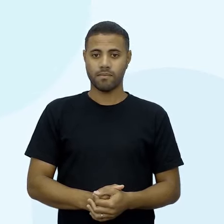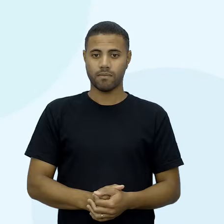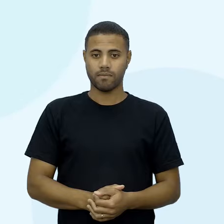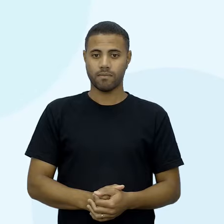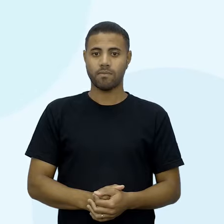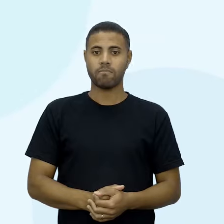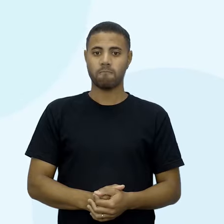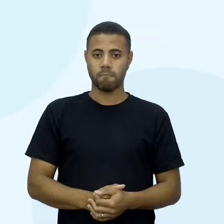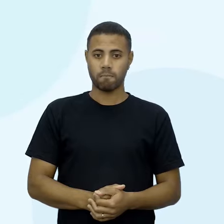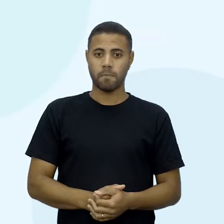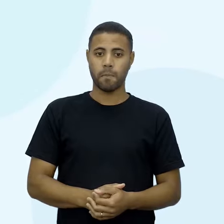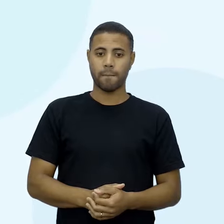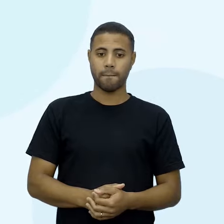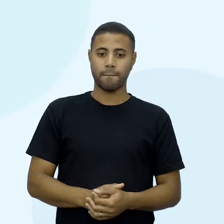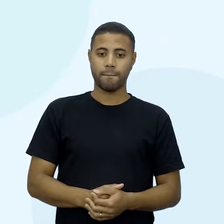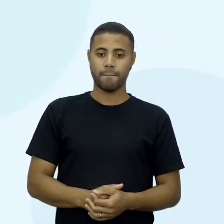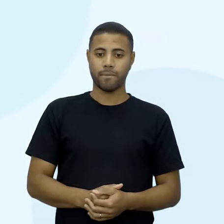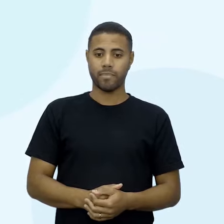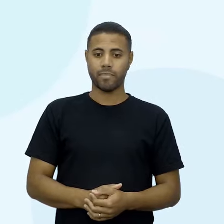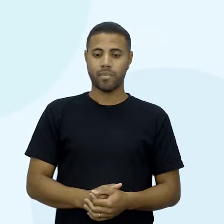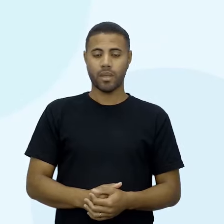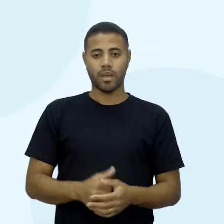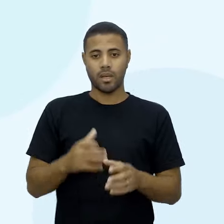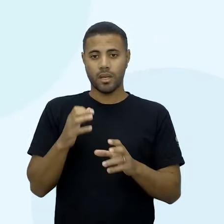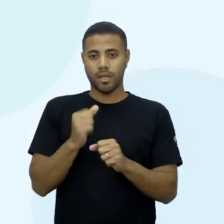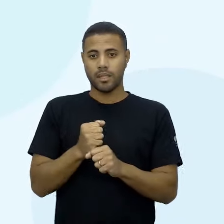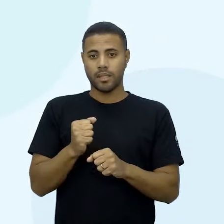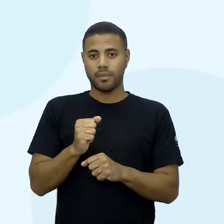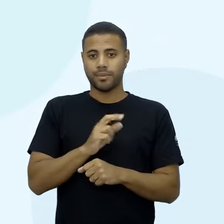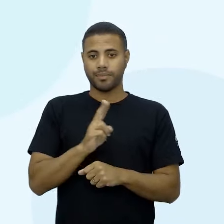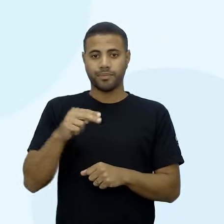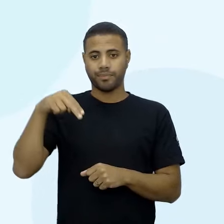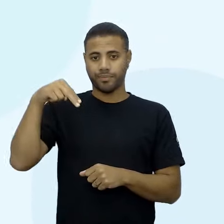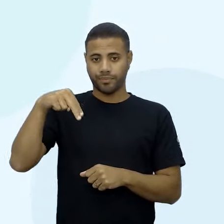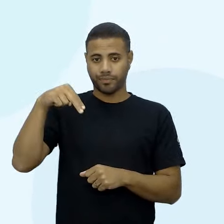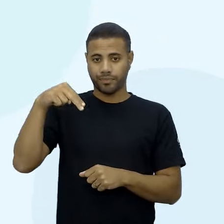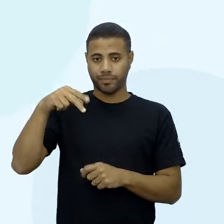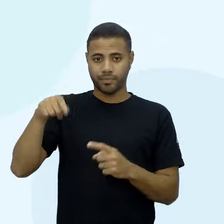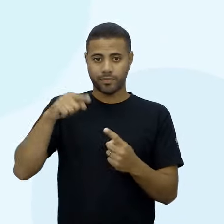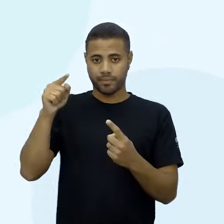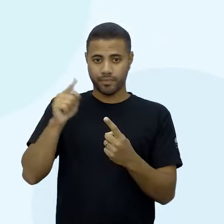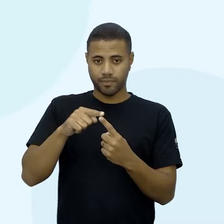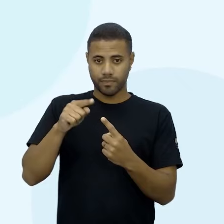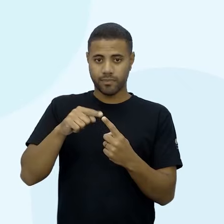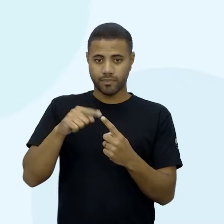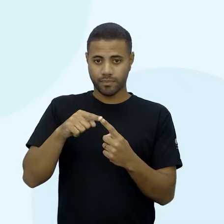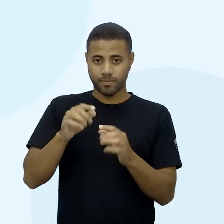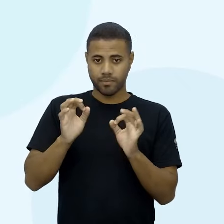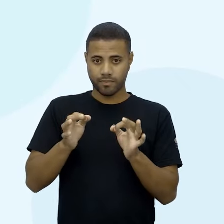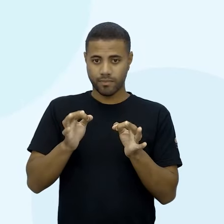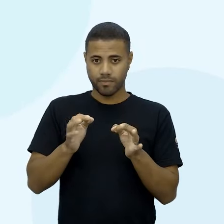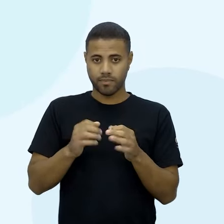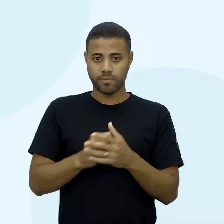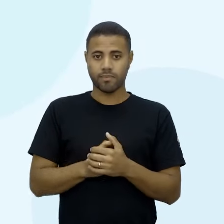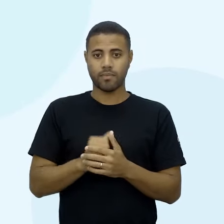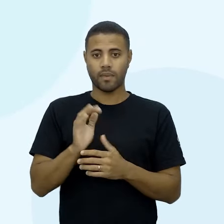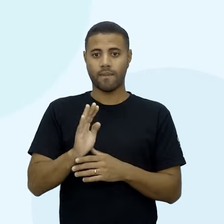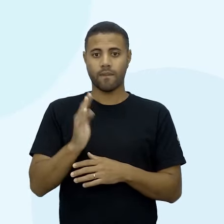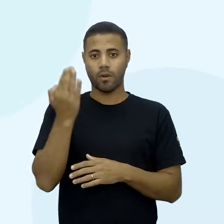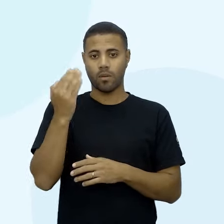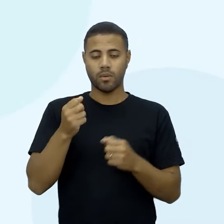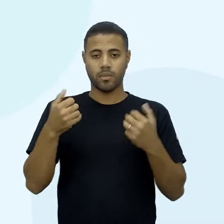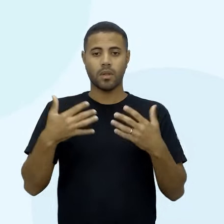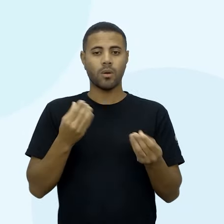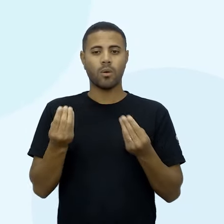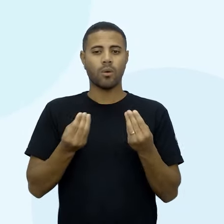o que que acontece? O tamanho ideal para uma amostra é o que a chama de N, ou seja, é o objeto desconhecido aqui na nossa forma. Mas o que que